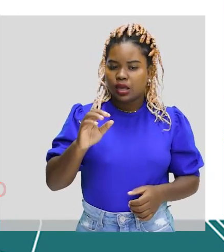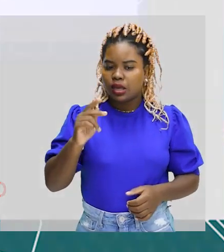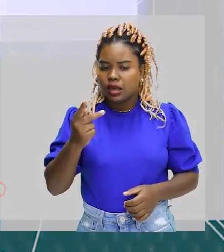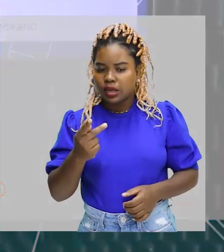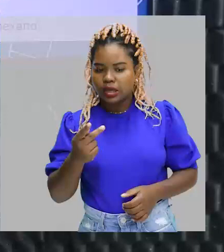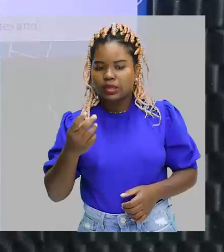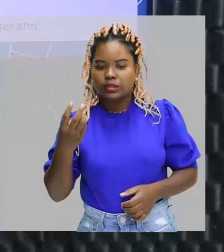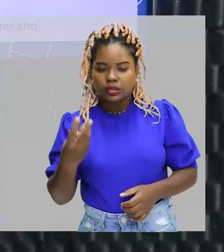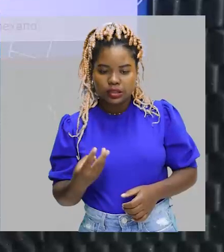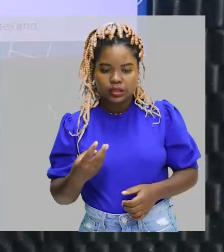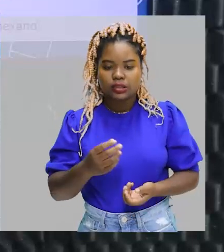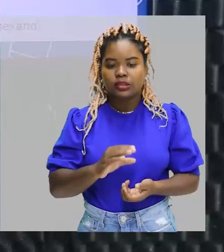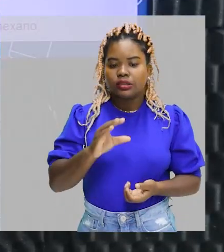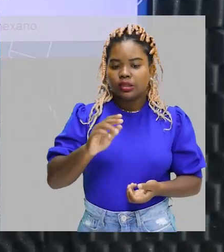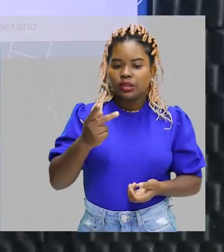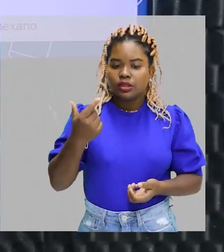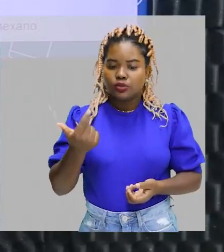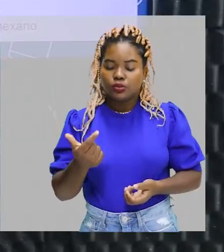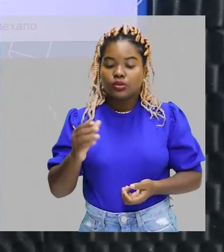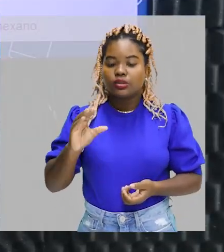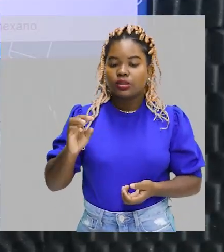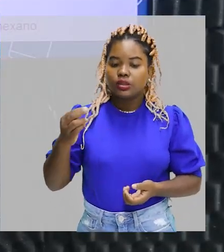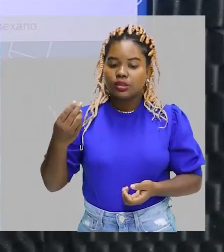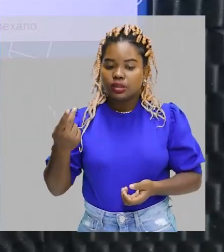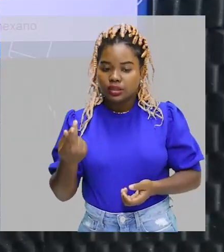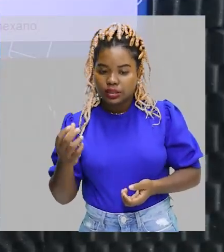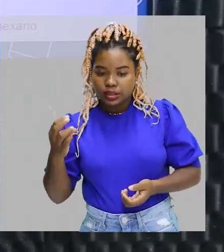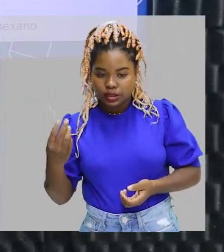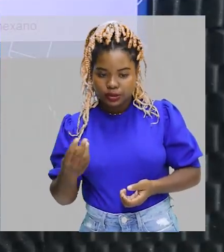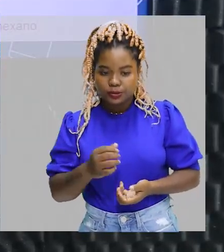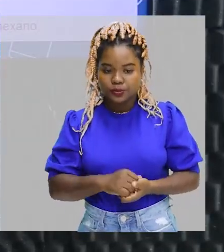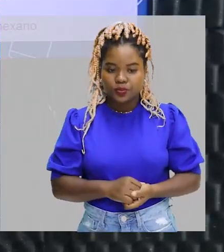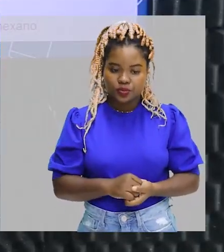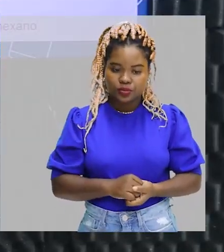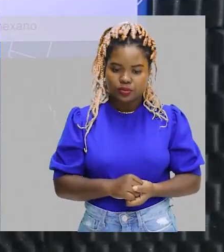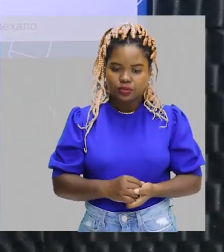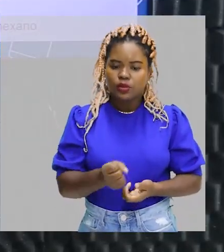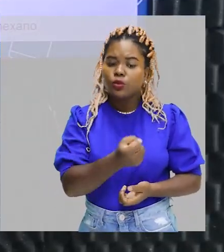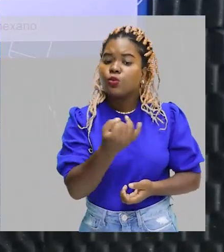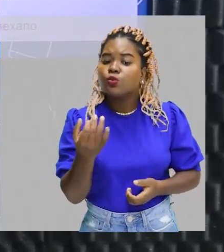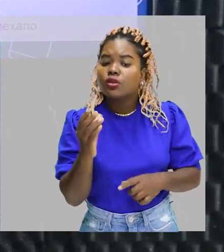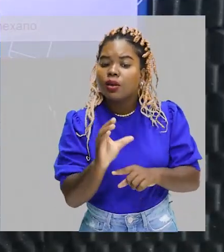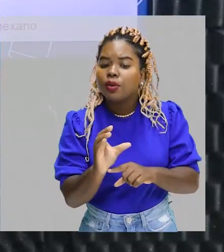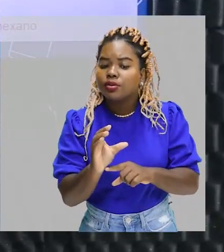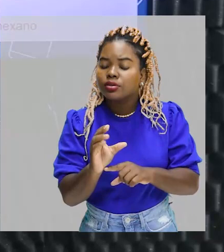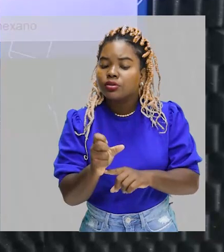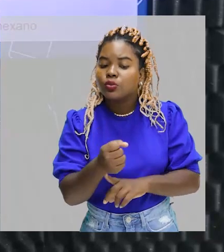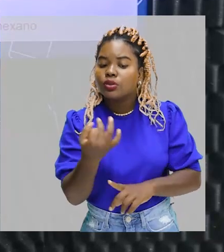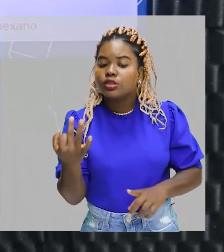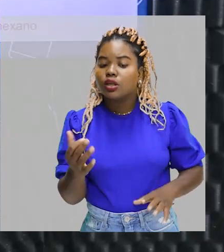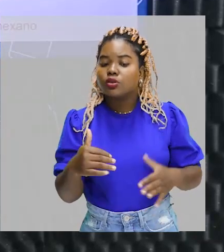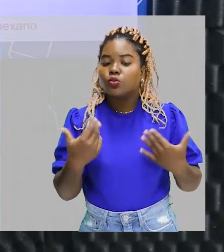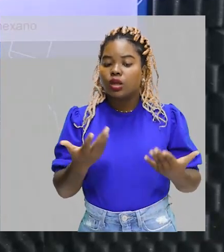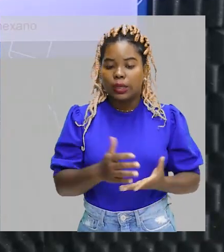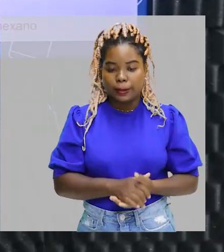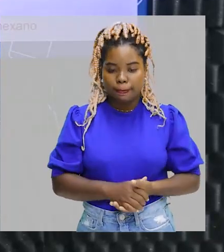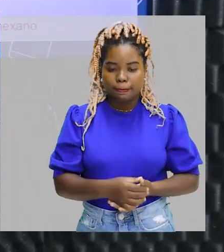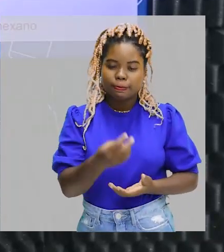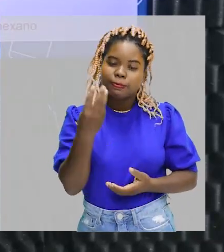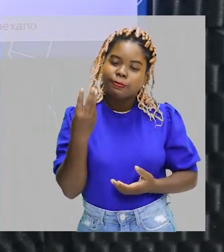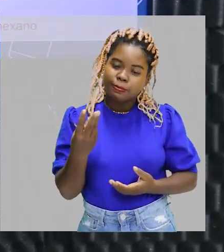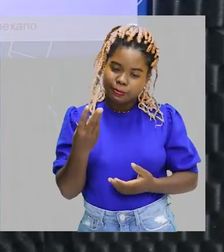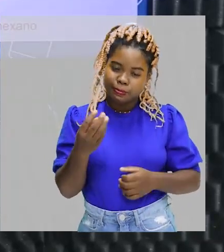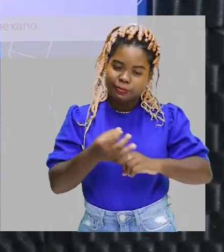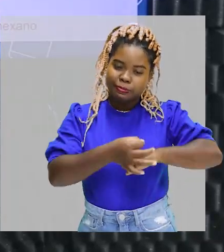C₂H₃, certo? Turminha, eu tenho quantos carbonos? Qual é a quantidade de carbonos? São